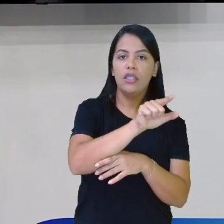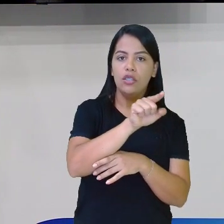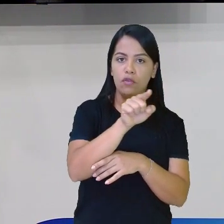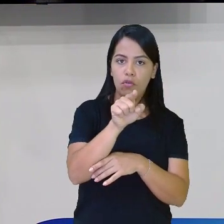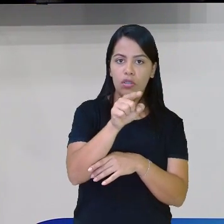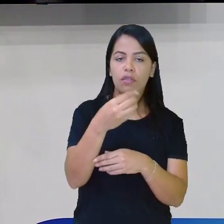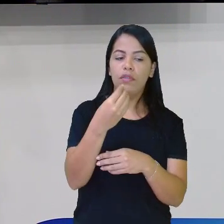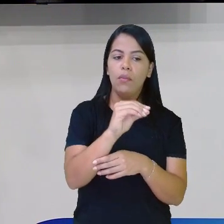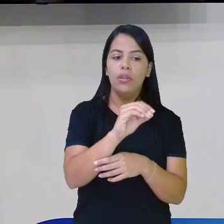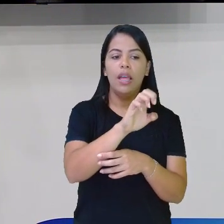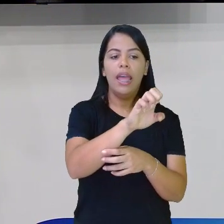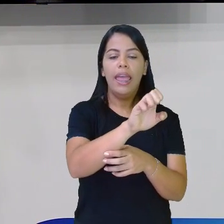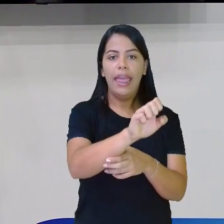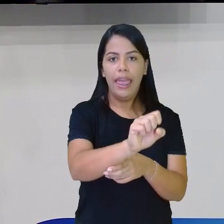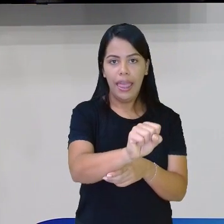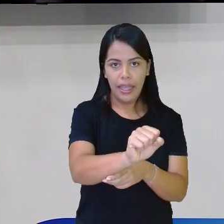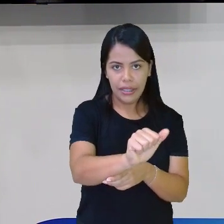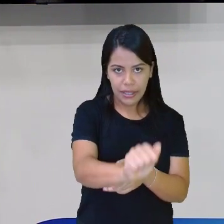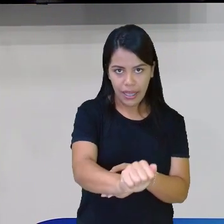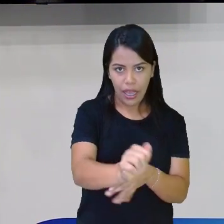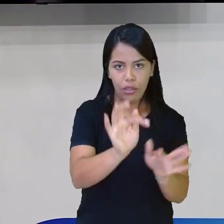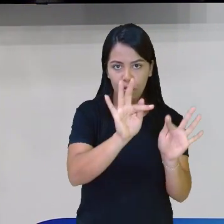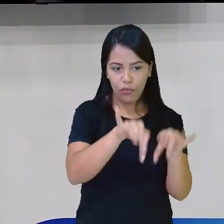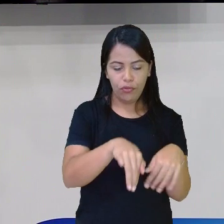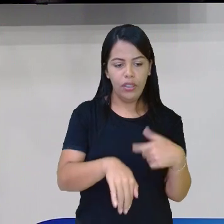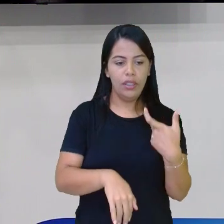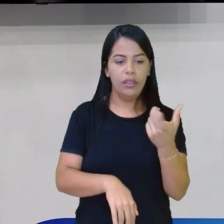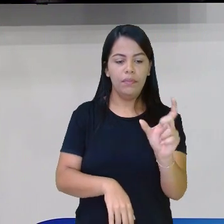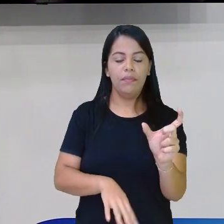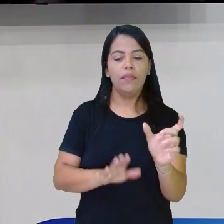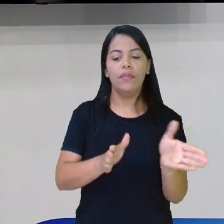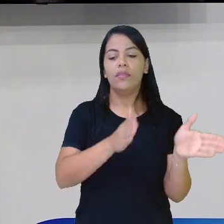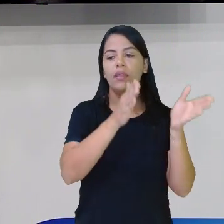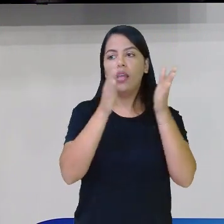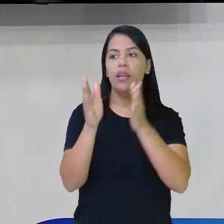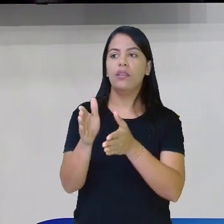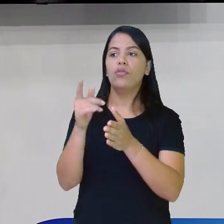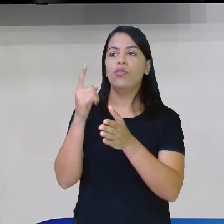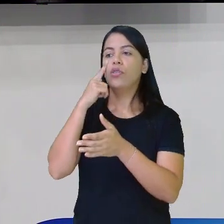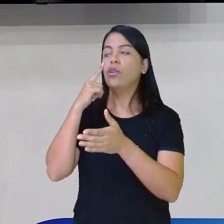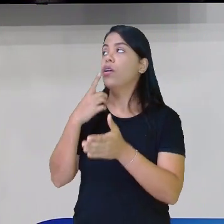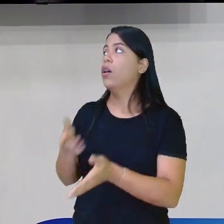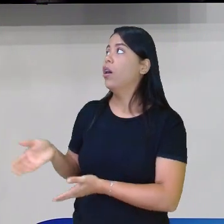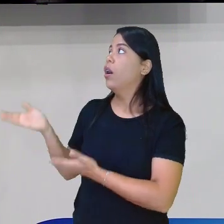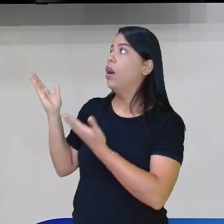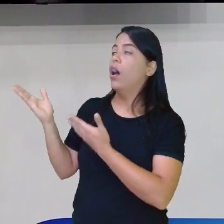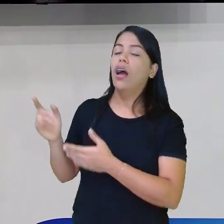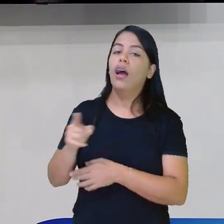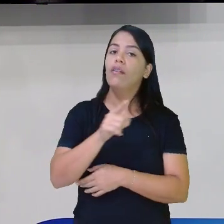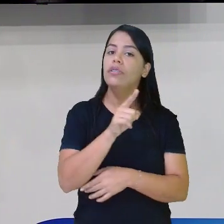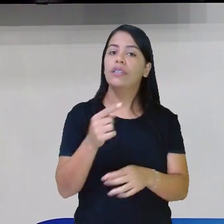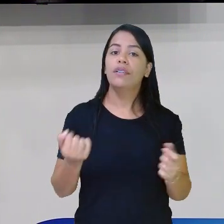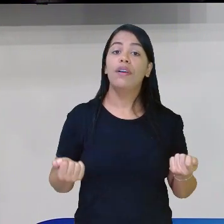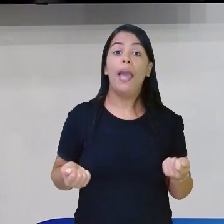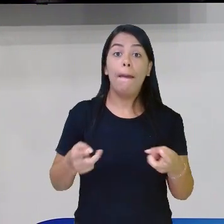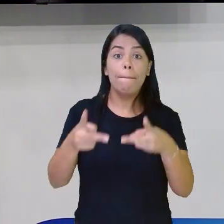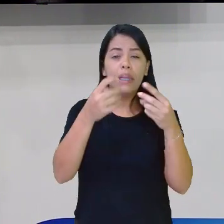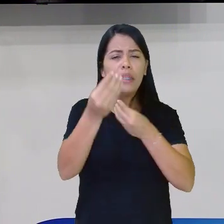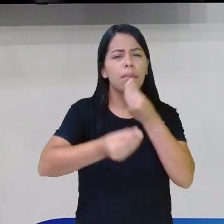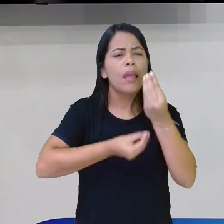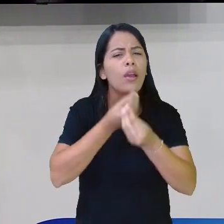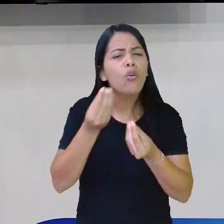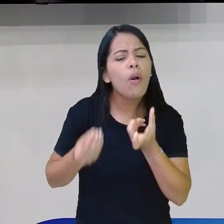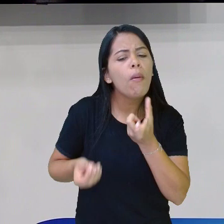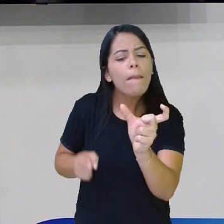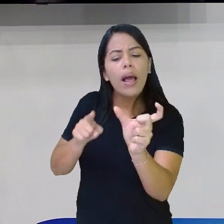exa no final, tá? Nas outras terminações, você vai ter que observar como termina. Como no caso